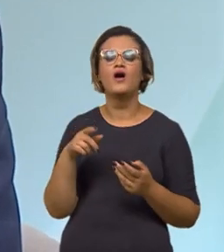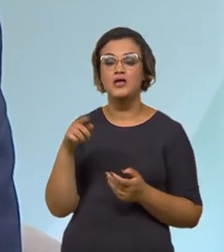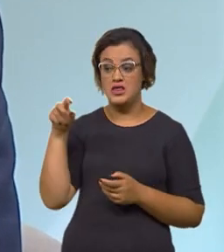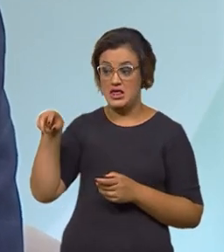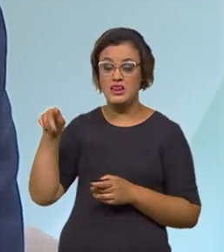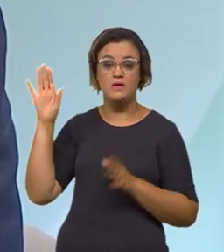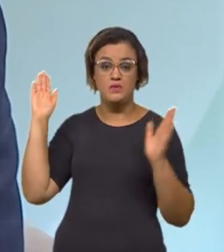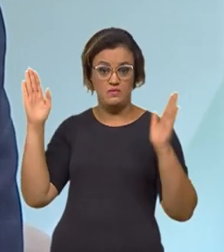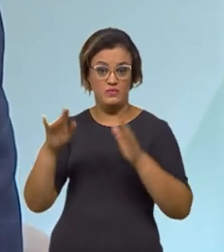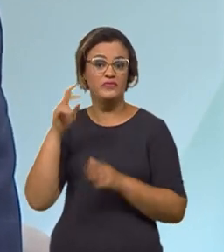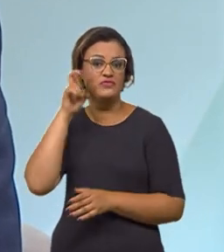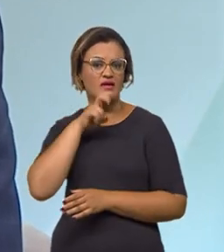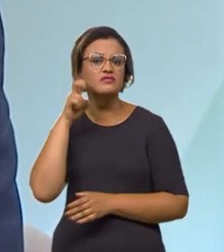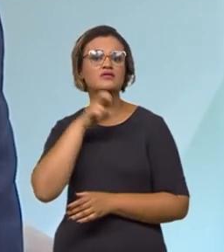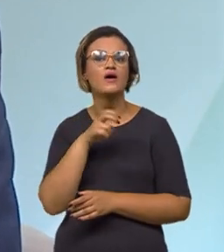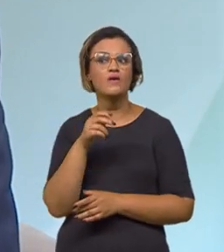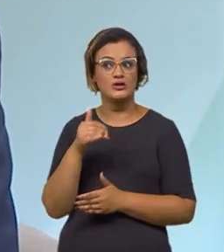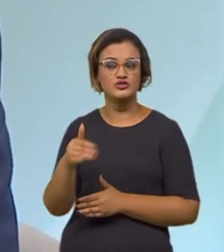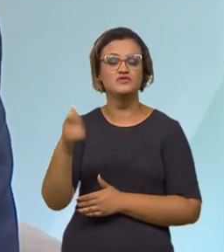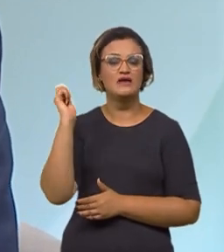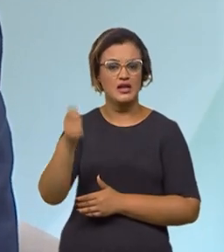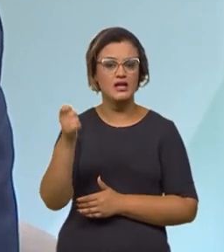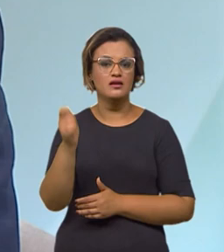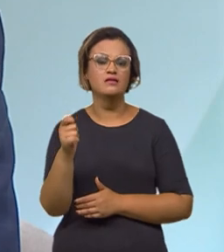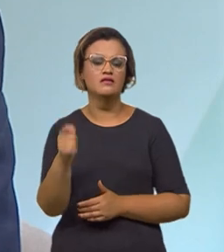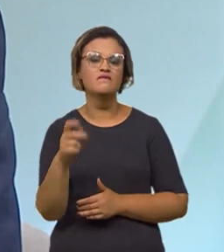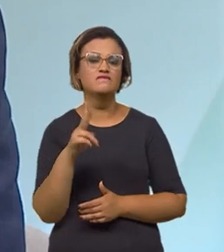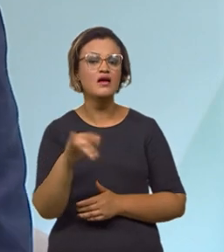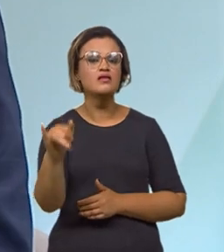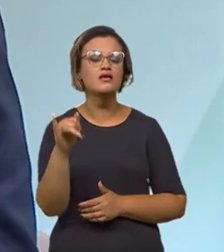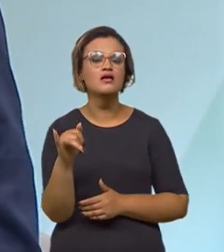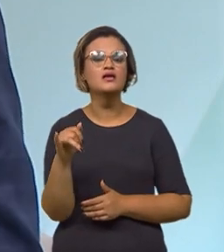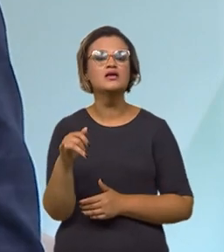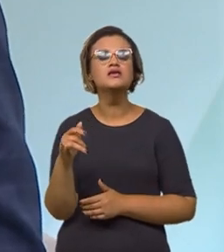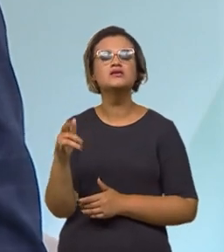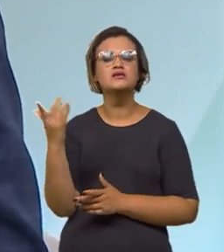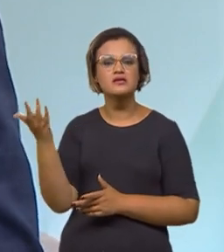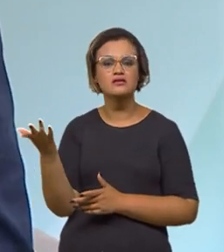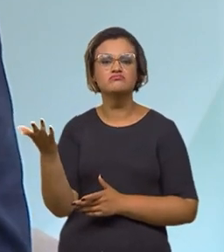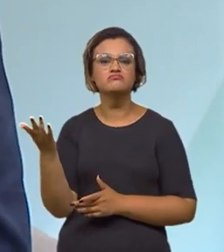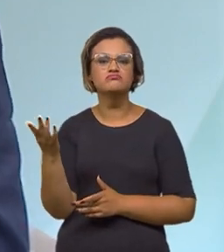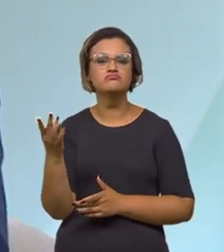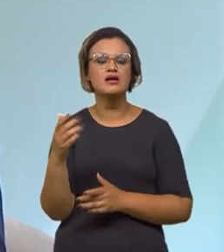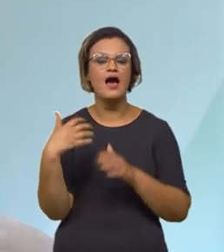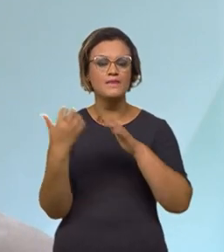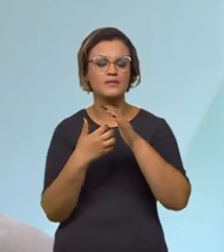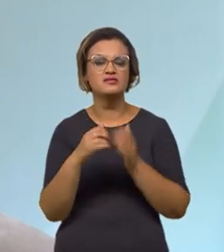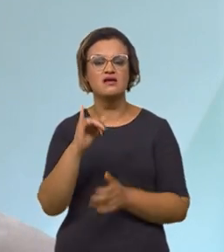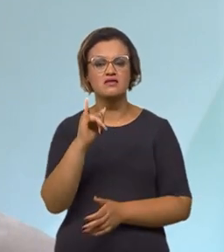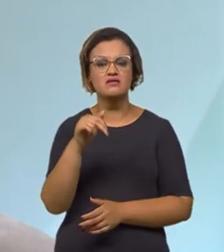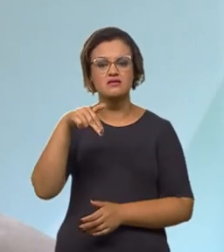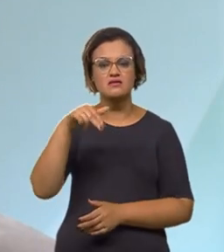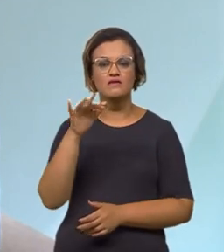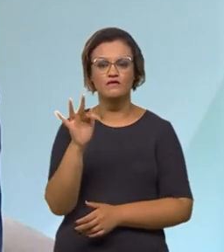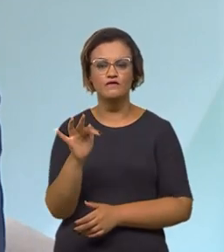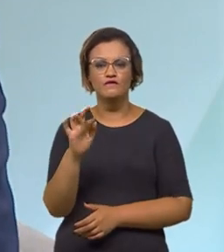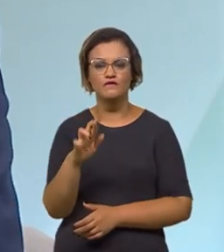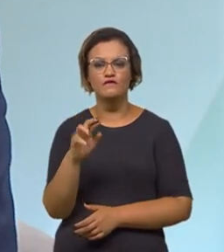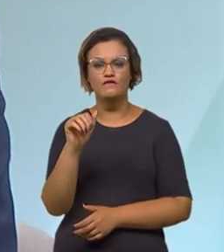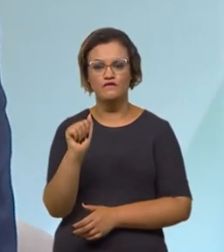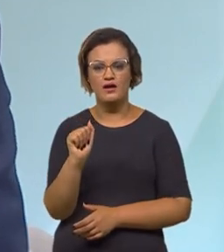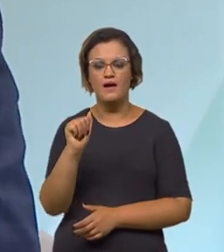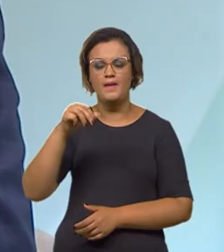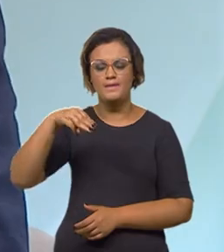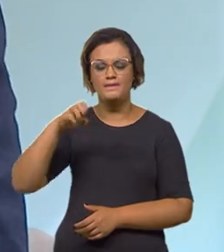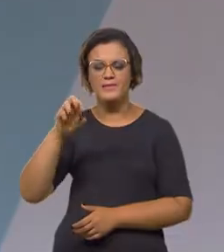interessante, que vem também para a Ilhão ainda nesse segundo semestre e está sendo devolvido pela Infra América. A Infra América é a atual concessionária, operadora desse